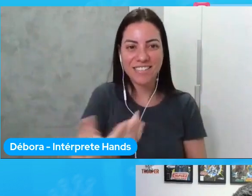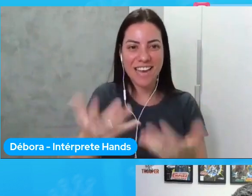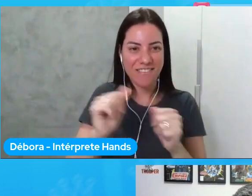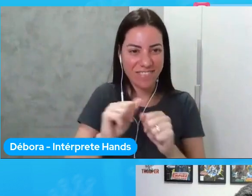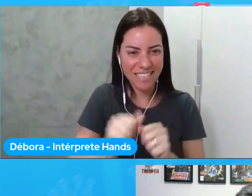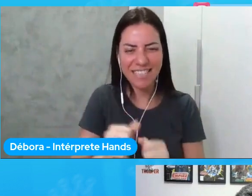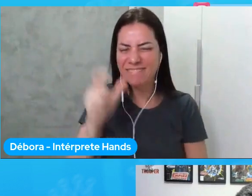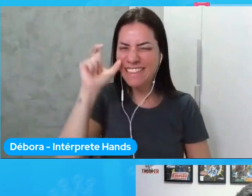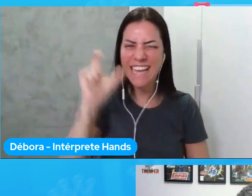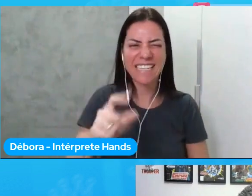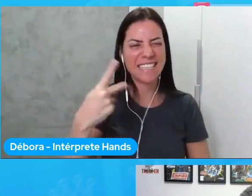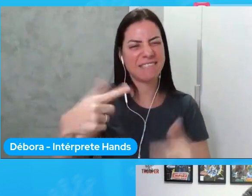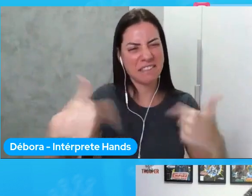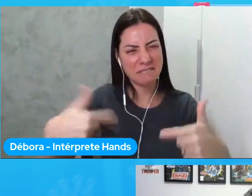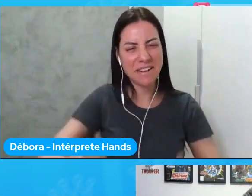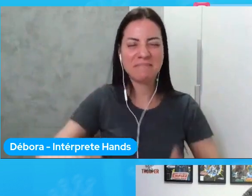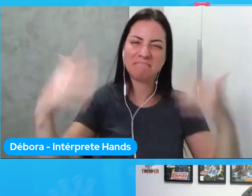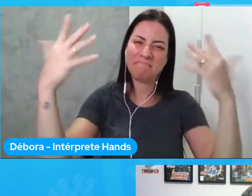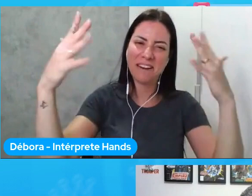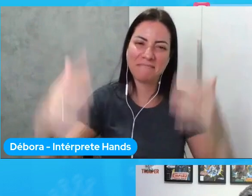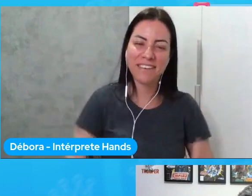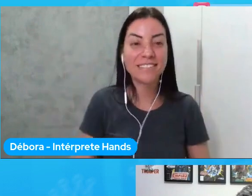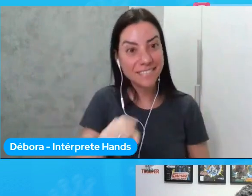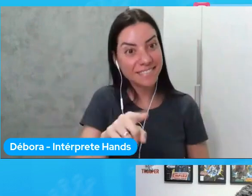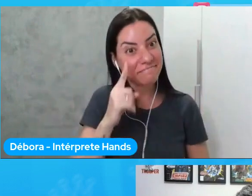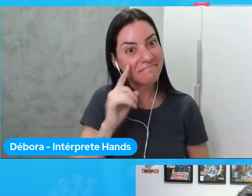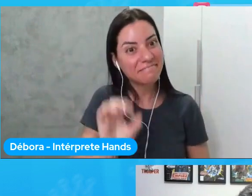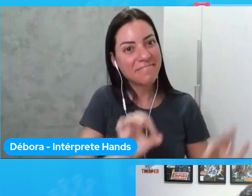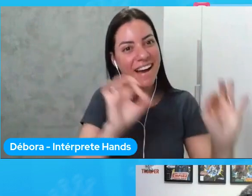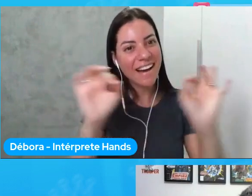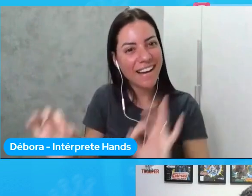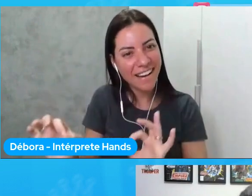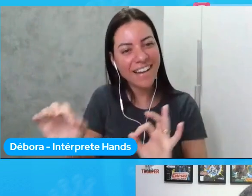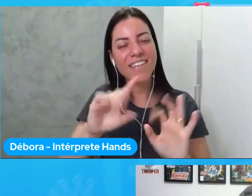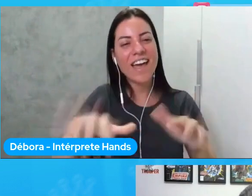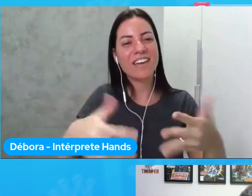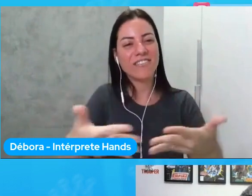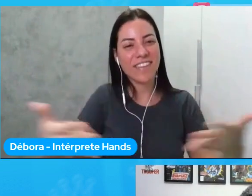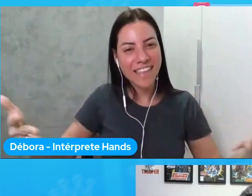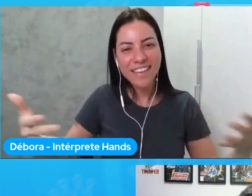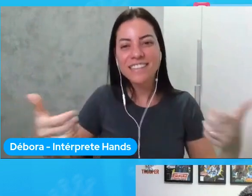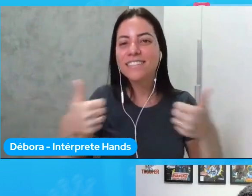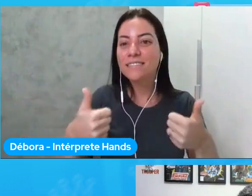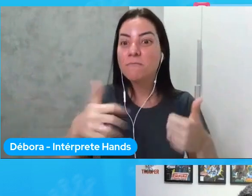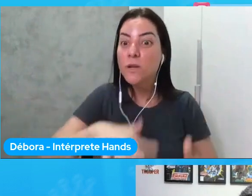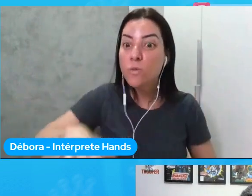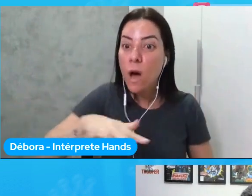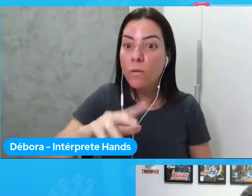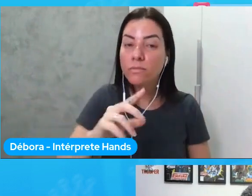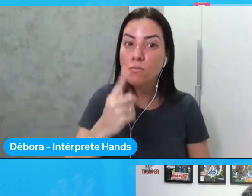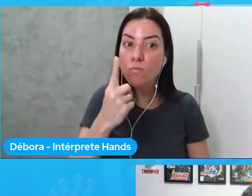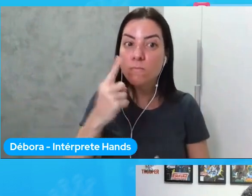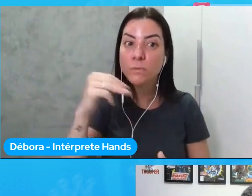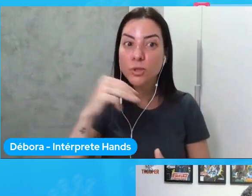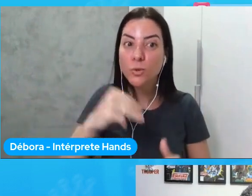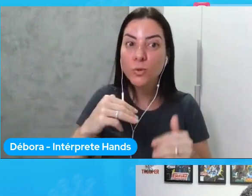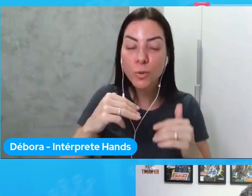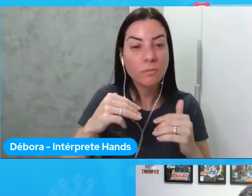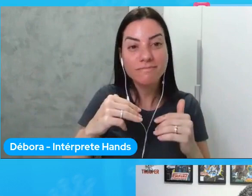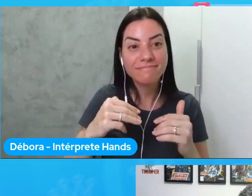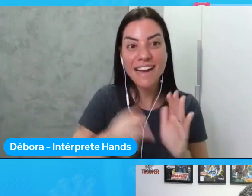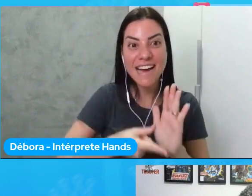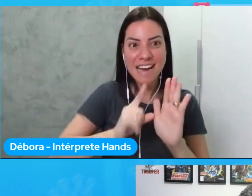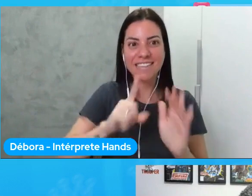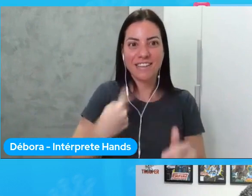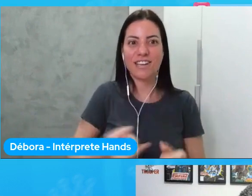seu trabalho parabéns acompanha a programação do evento e galerinha a gente volta em menos de um minuto com mais uma apresentação aqui